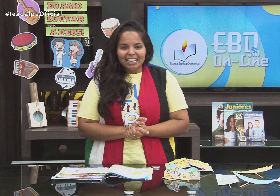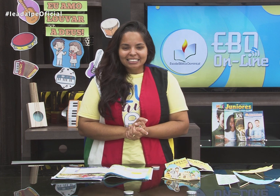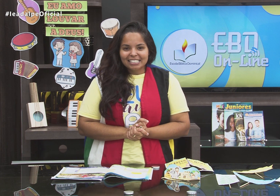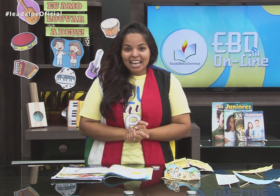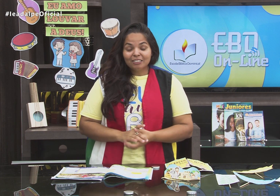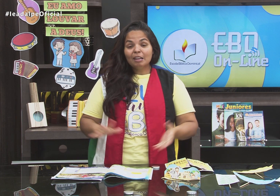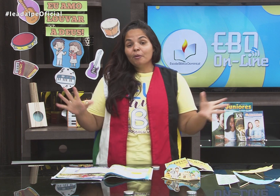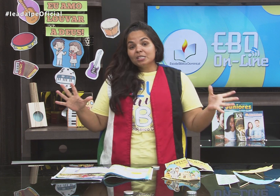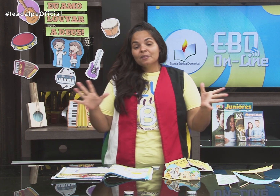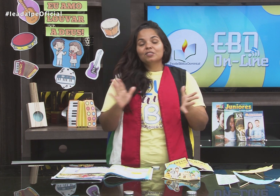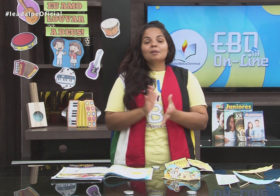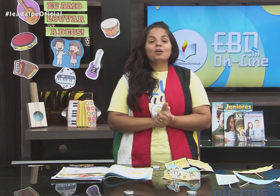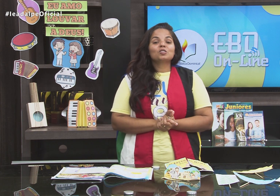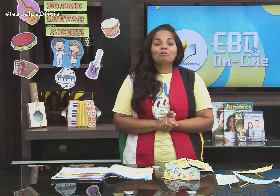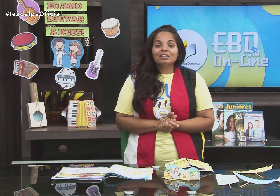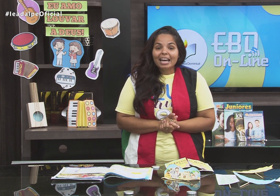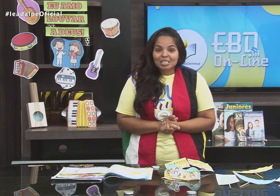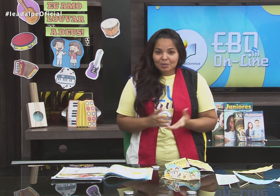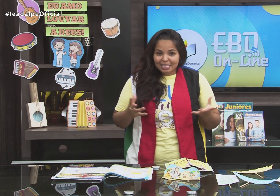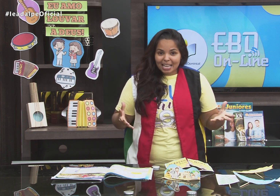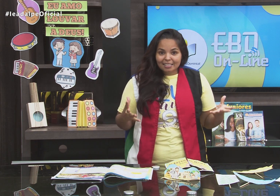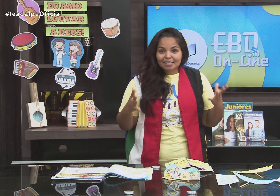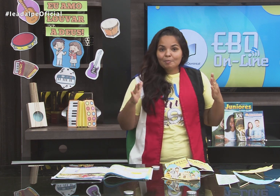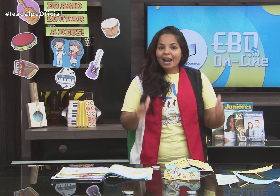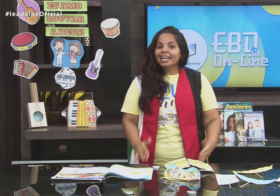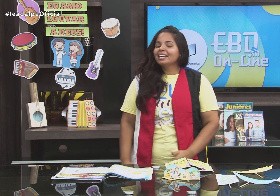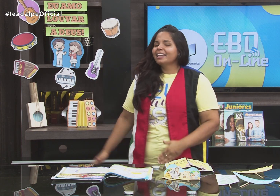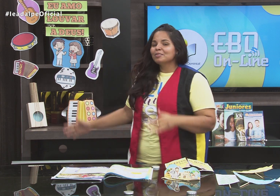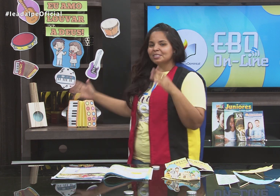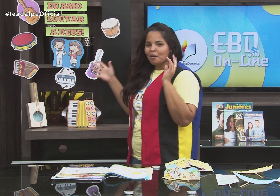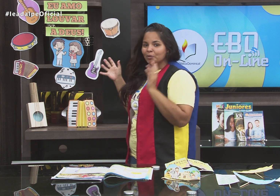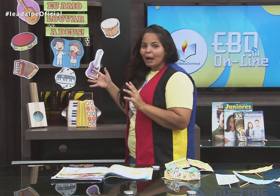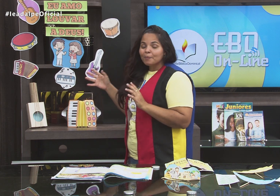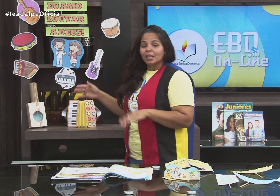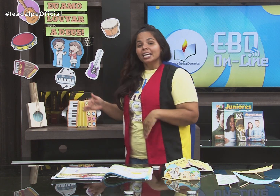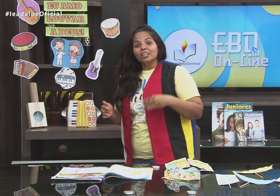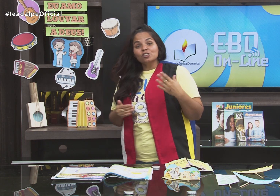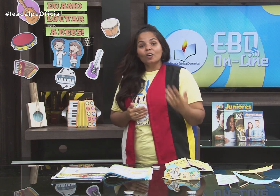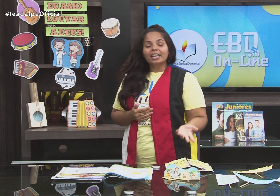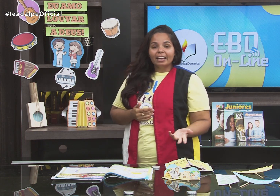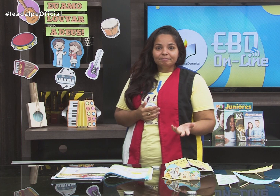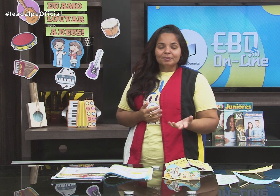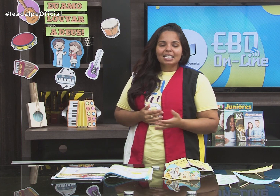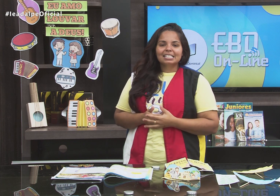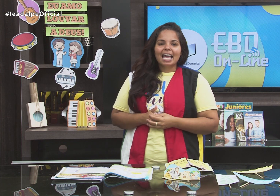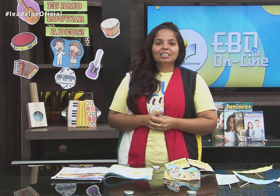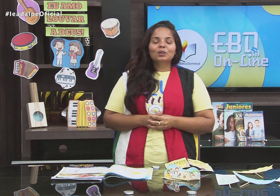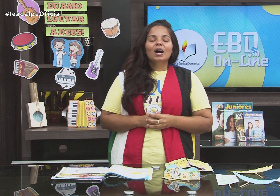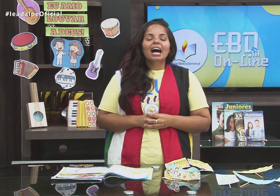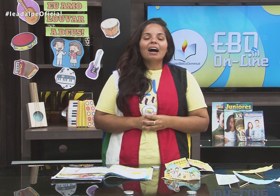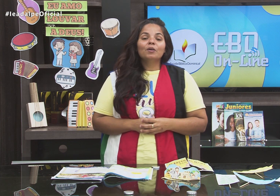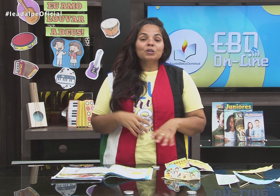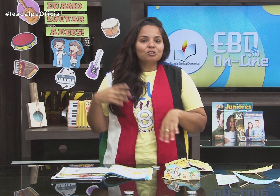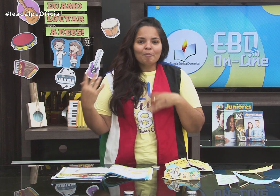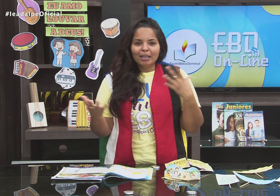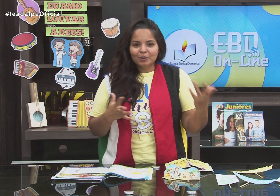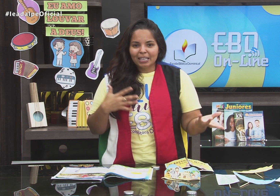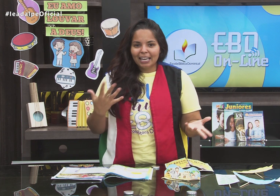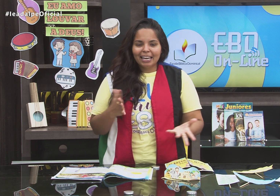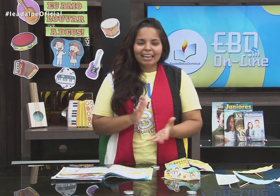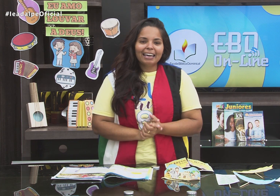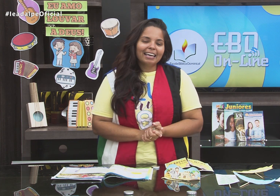elas falarem, tá certo? Depois você pode convidar as suas crianças para ir até o seu mural e escolher, tá certo? O